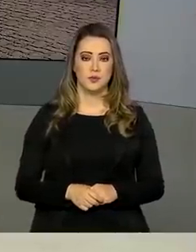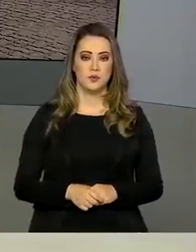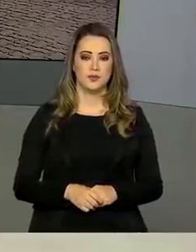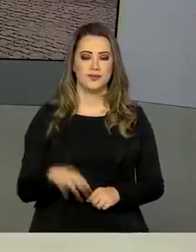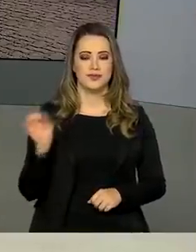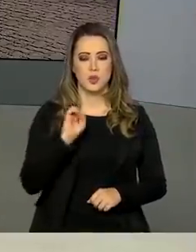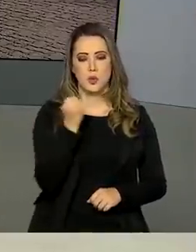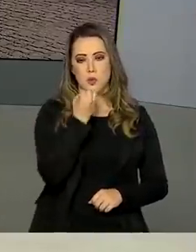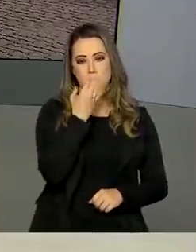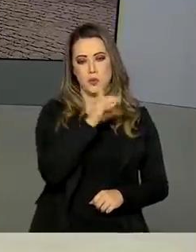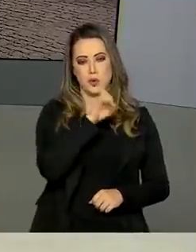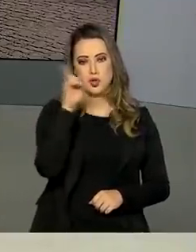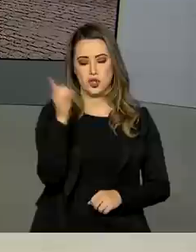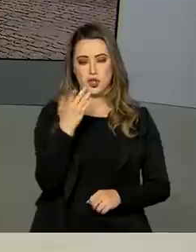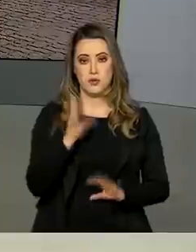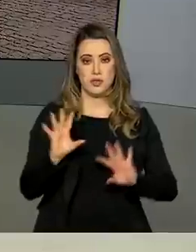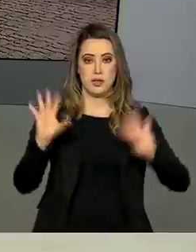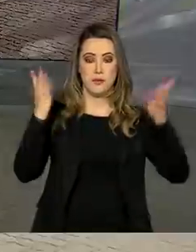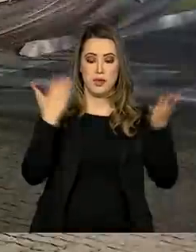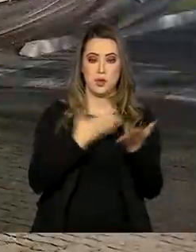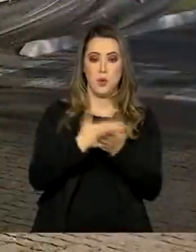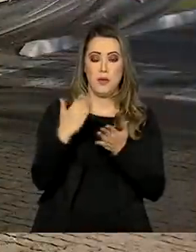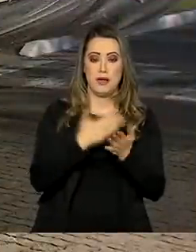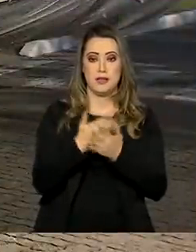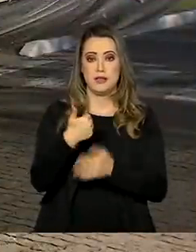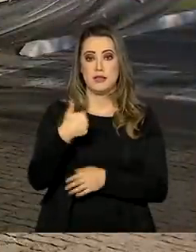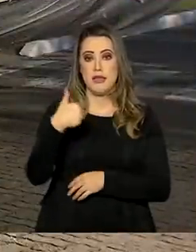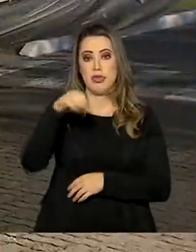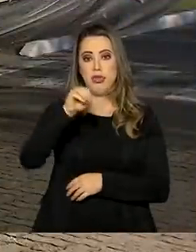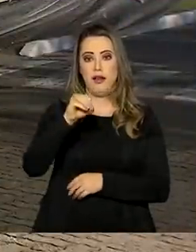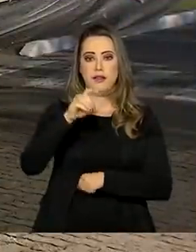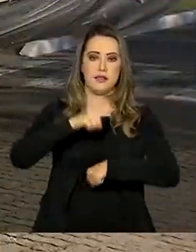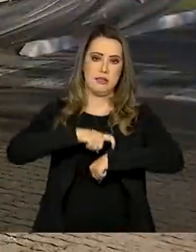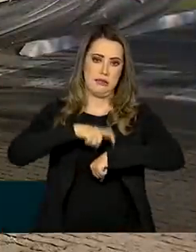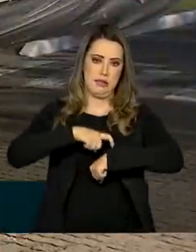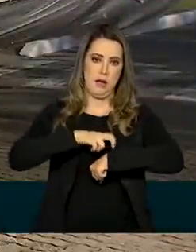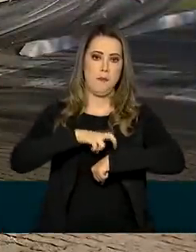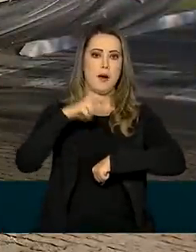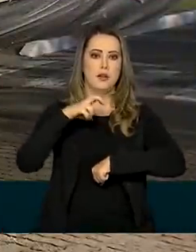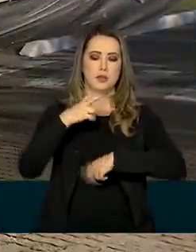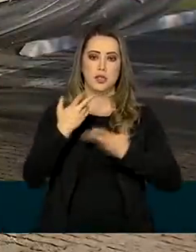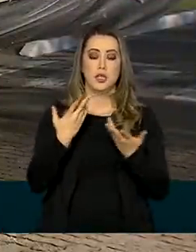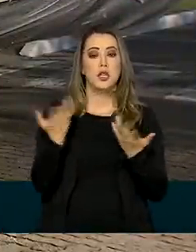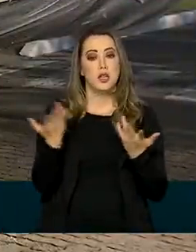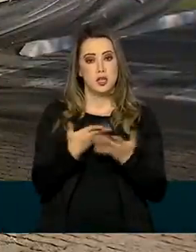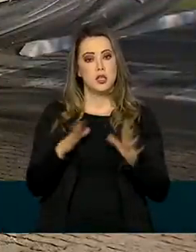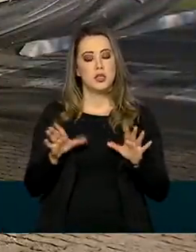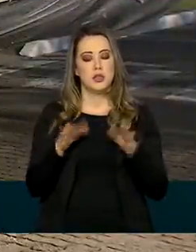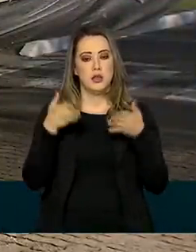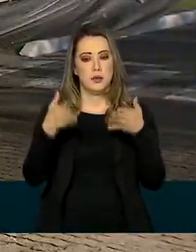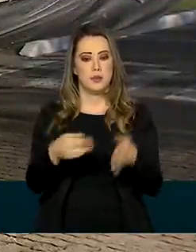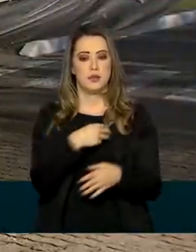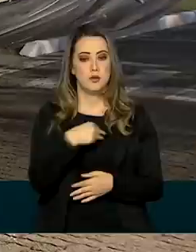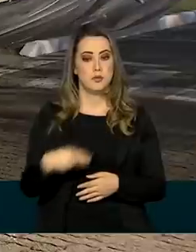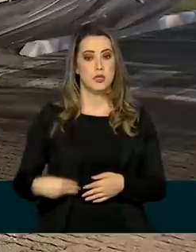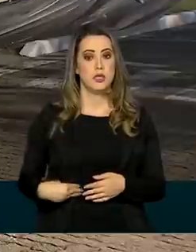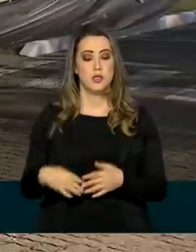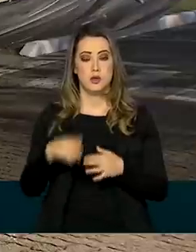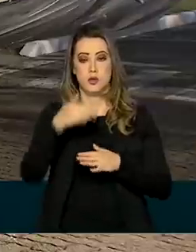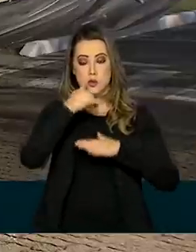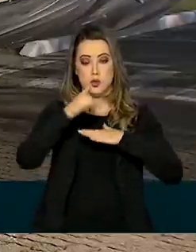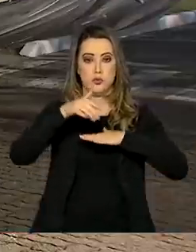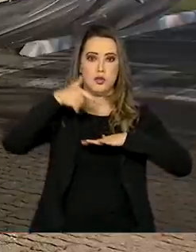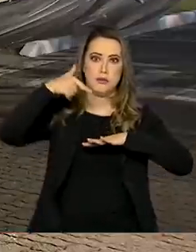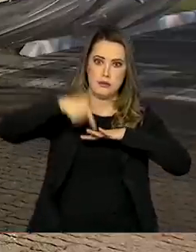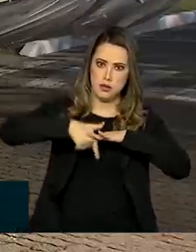Bom dia, Daniel. Esse evento está marcado para começar às 10 horas da manhã. Vai contar com a presença do ministro de Minas e Energia. É uma solenidade